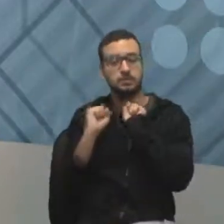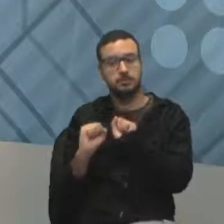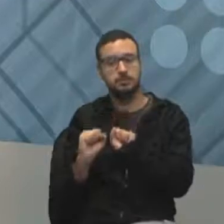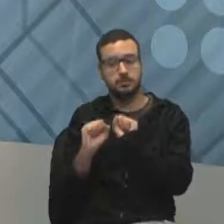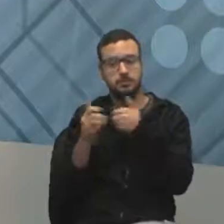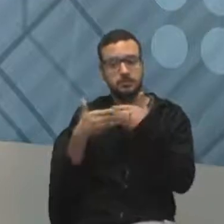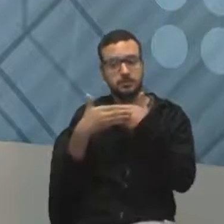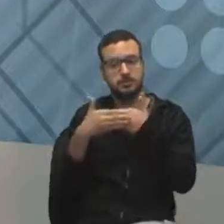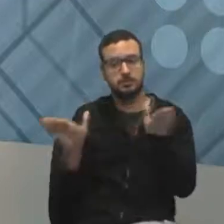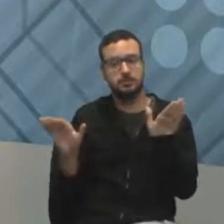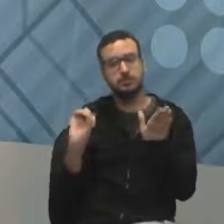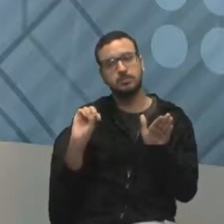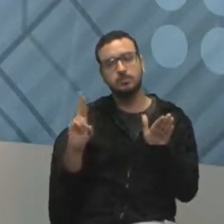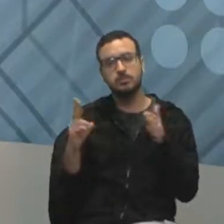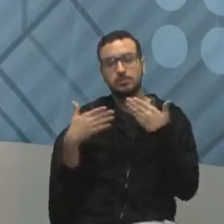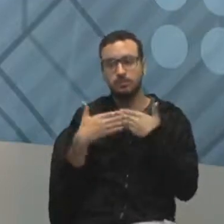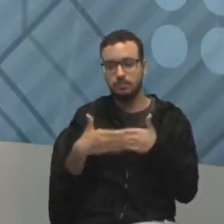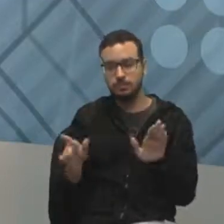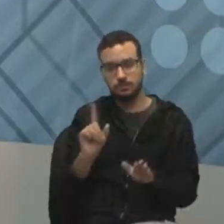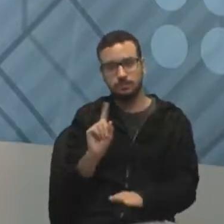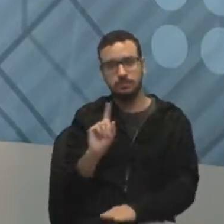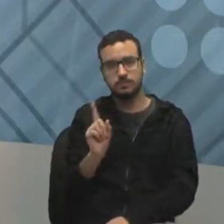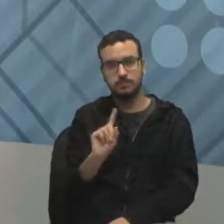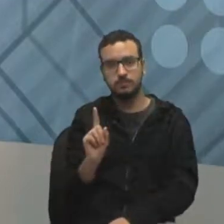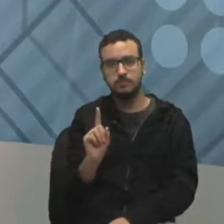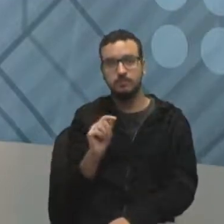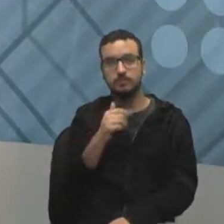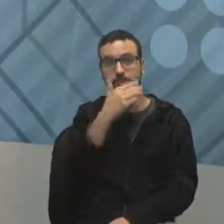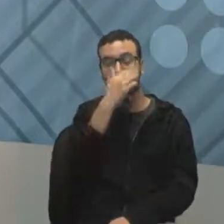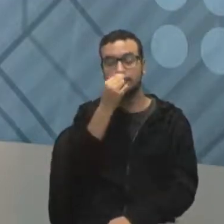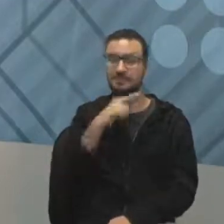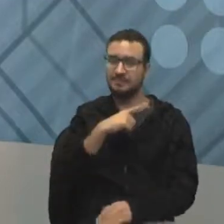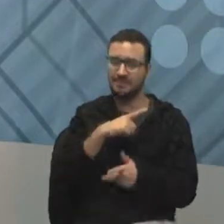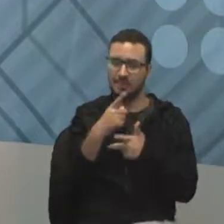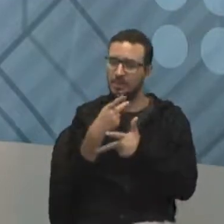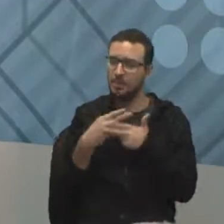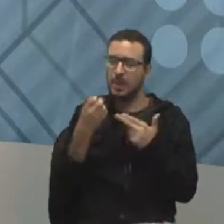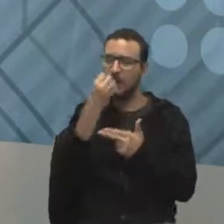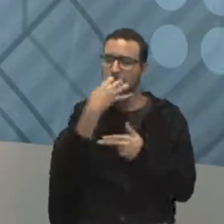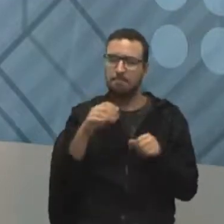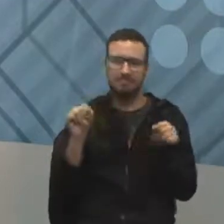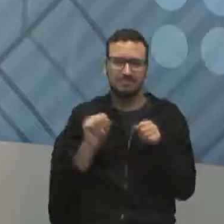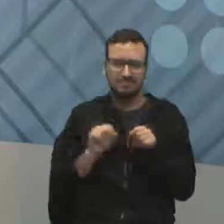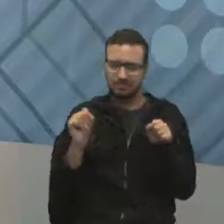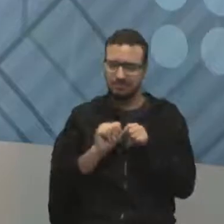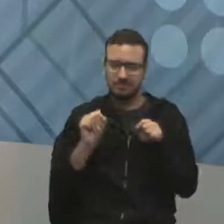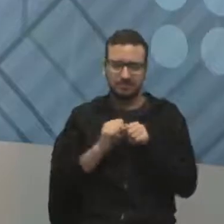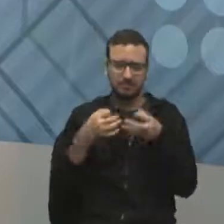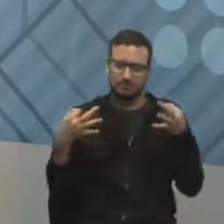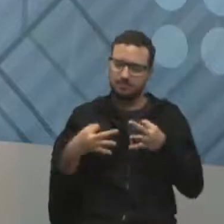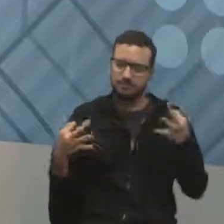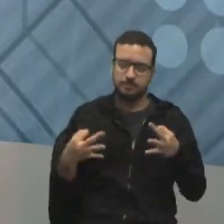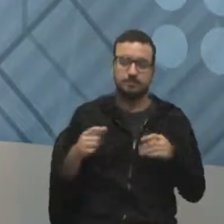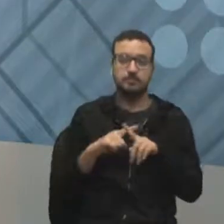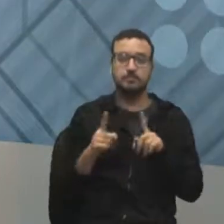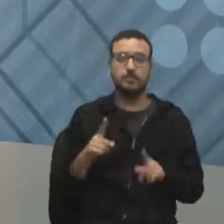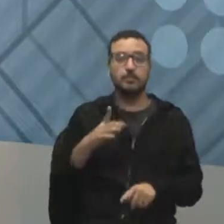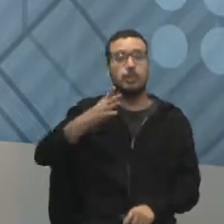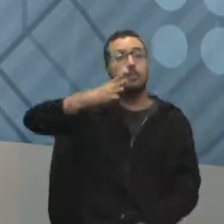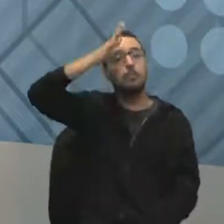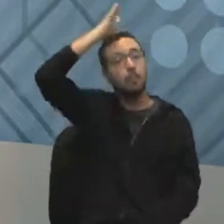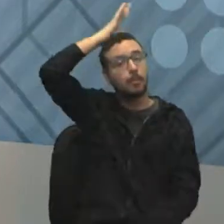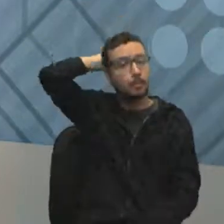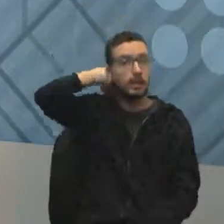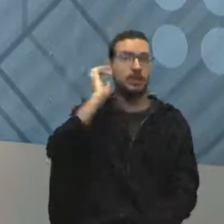abrir ou não posso abrir o Rock in Rio. Eu posso ter uma coisa muito bem feita, se o bombeiro falar não tá bem feito, não vai funcionar.